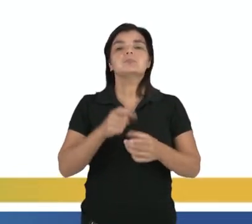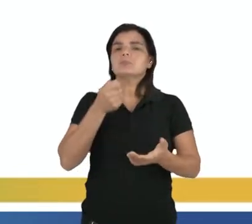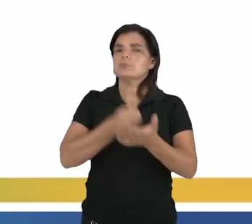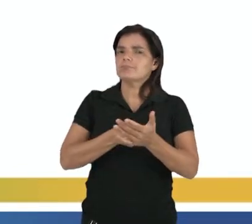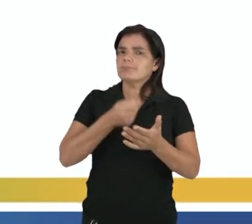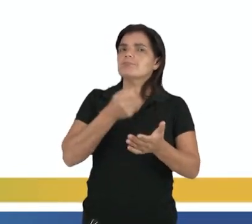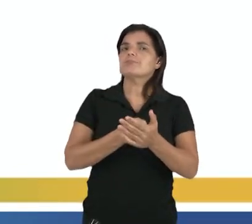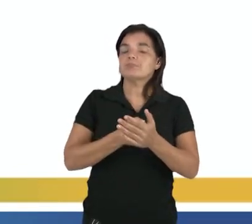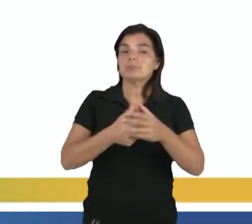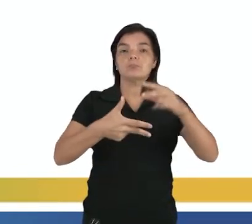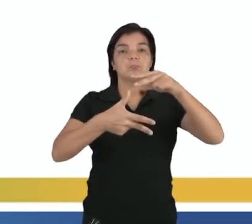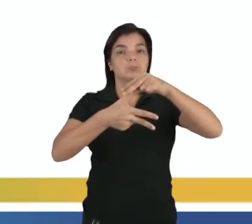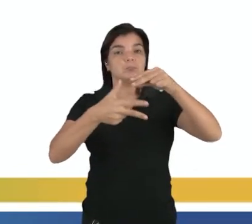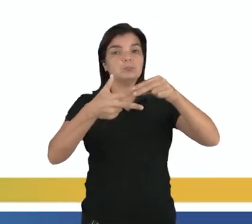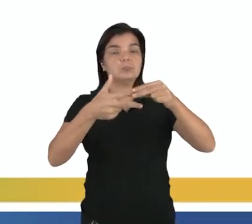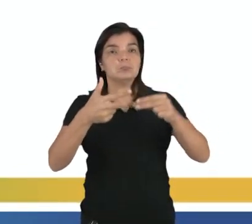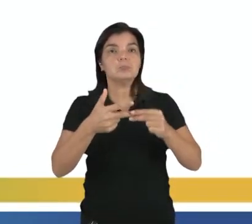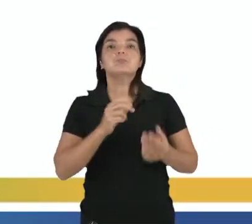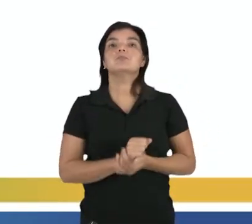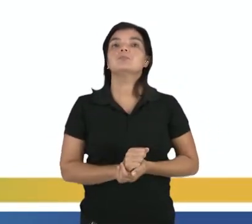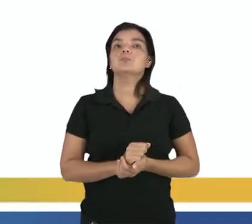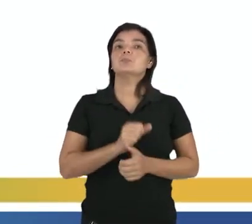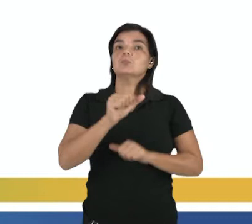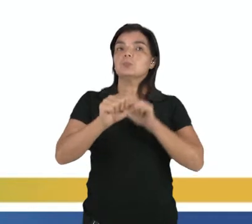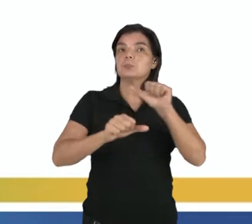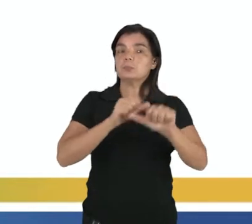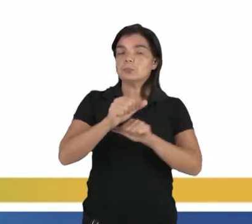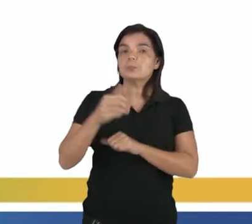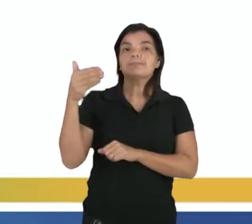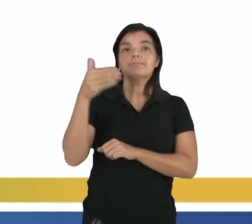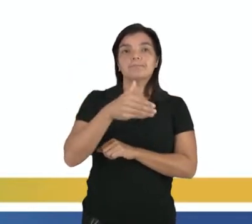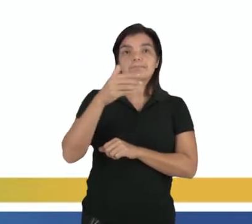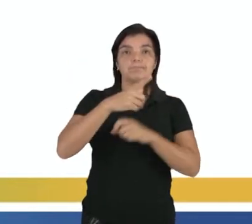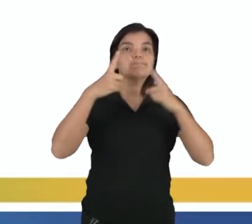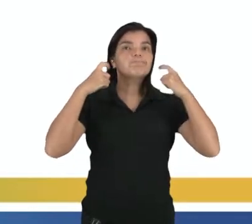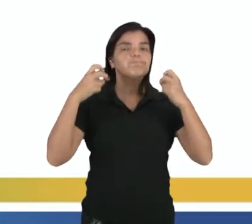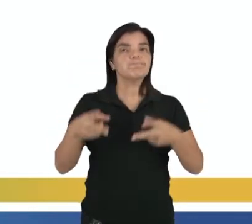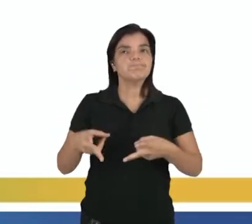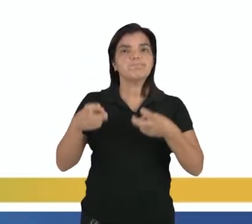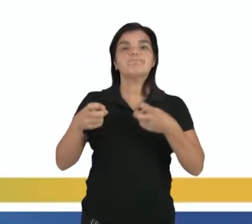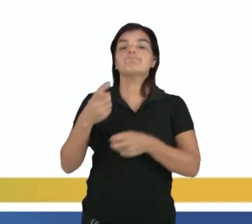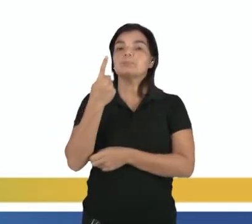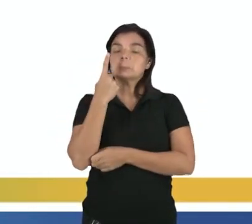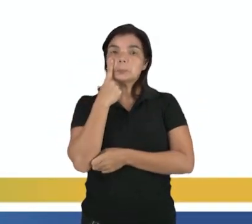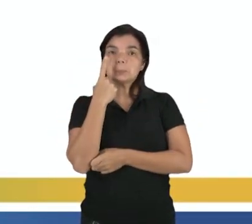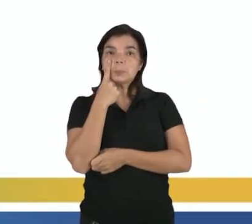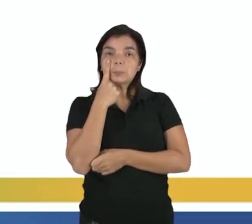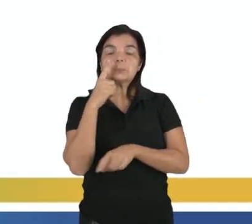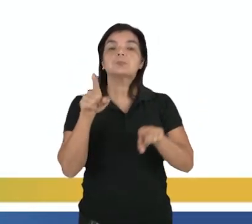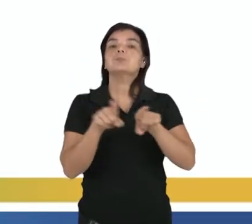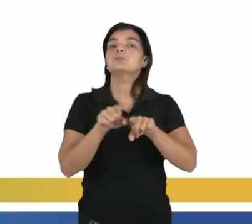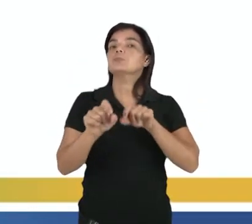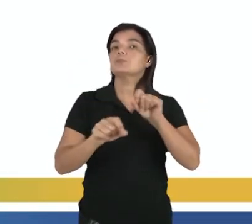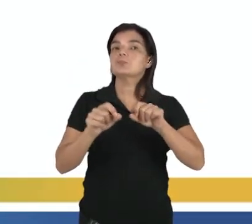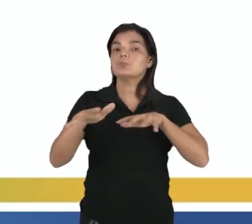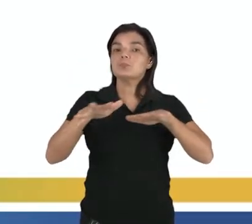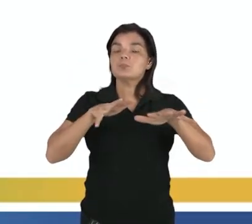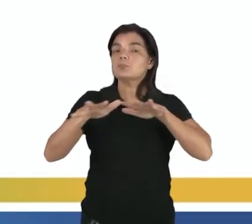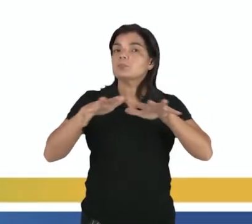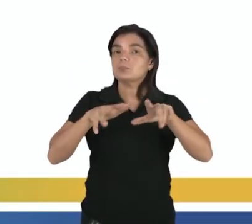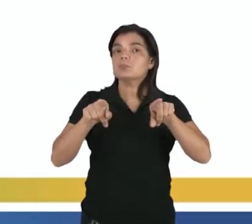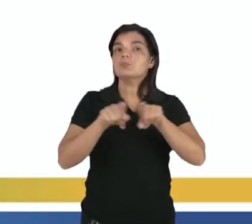cobrado, tá, no Enem. É a alteração da frequência sonora percebida pelo observador em virtude do movimento